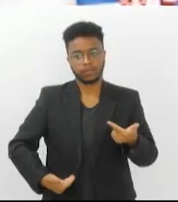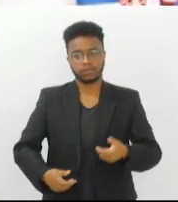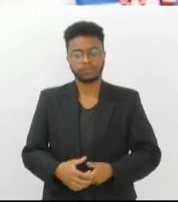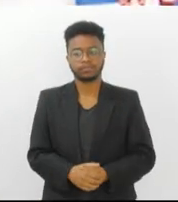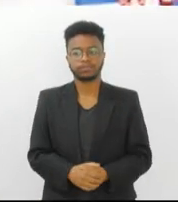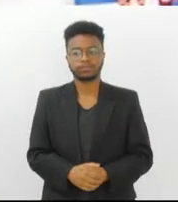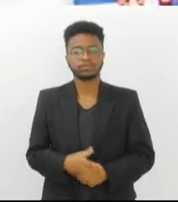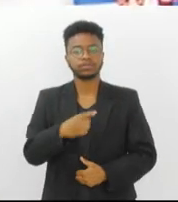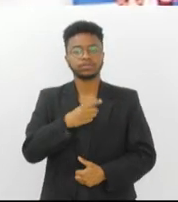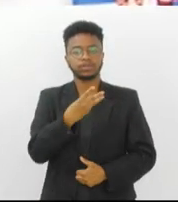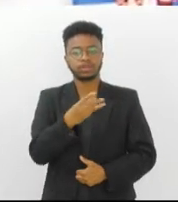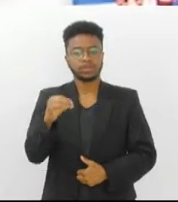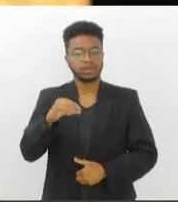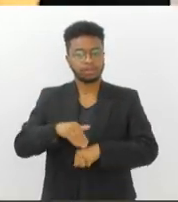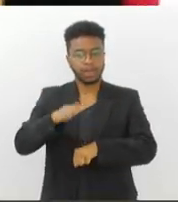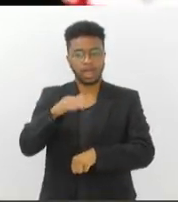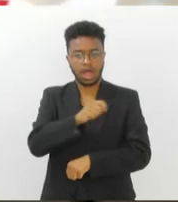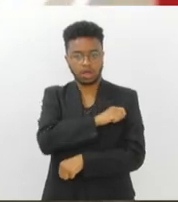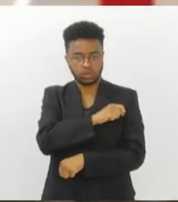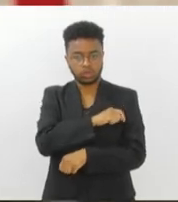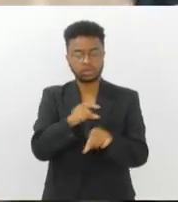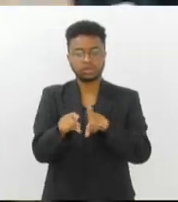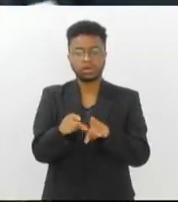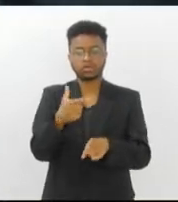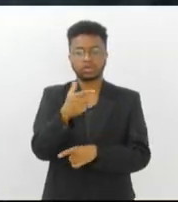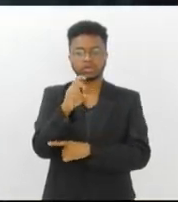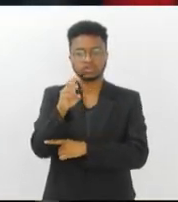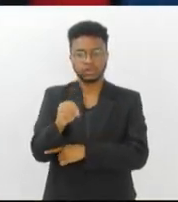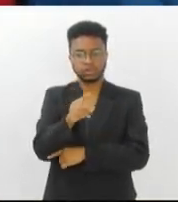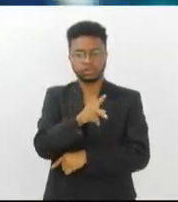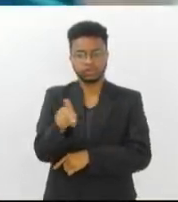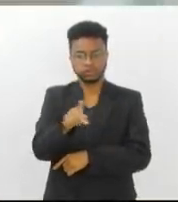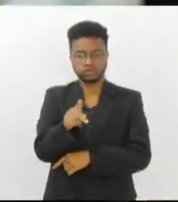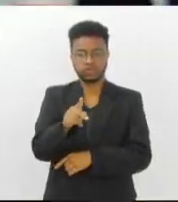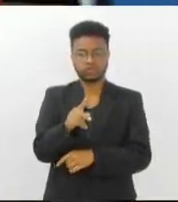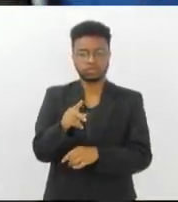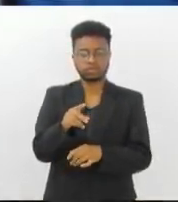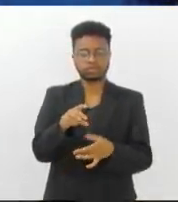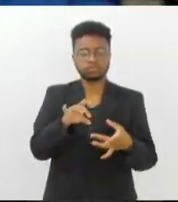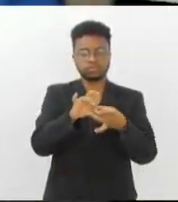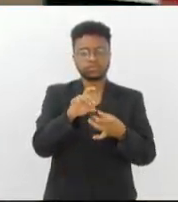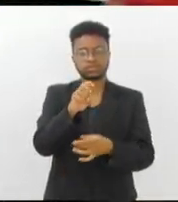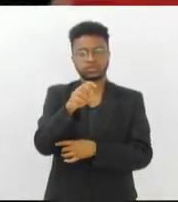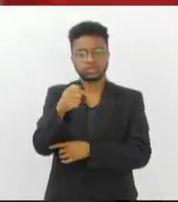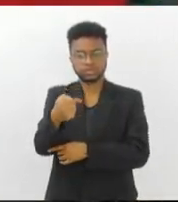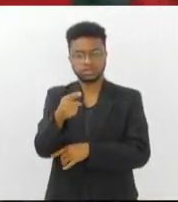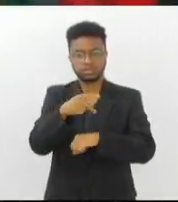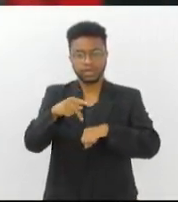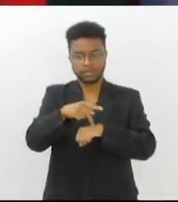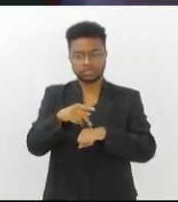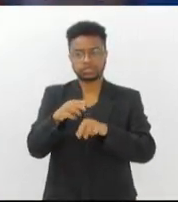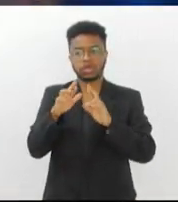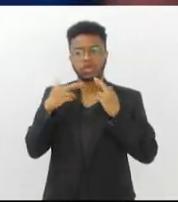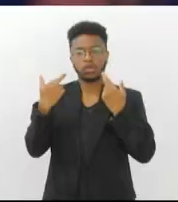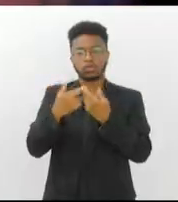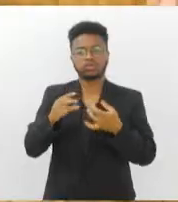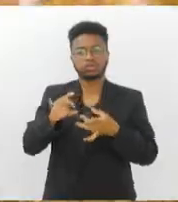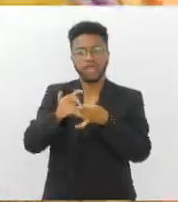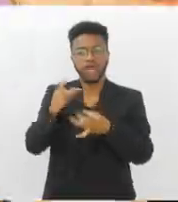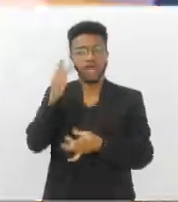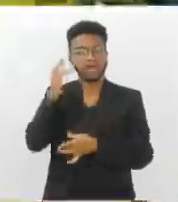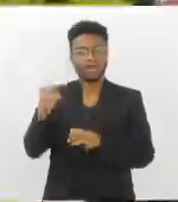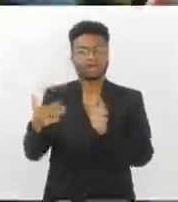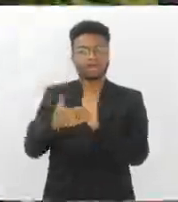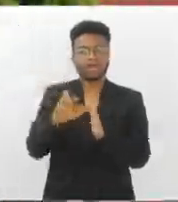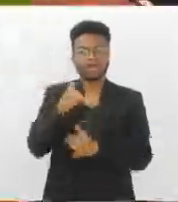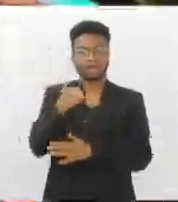Mais de 300 alunos e 250 professores de 57 países vão estar reunidos de amanhã até o dia 27 de agosto nas